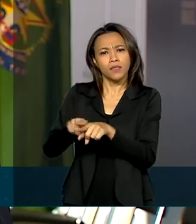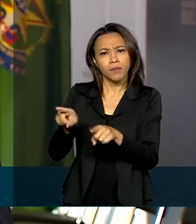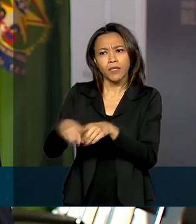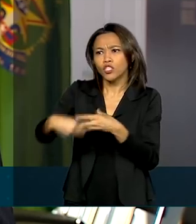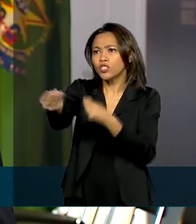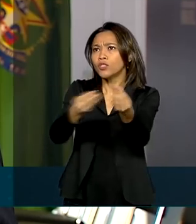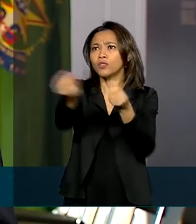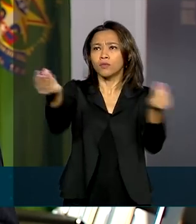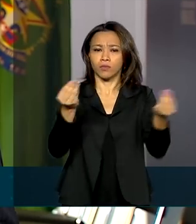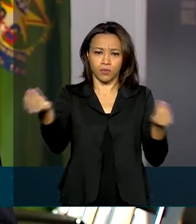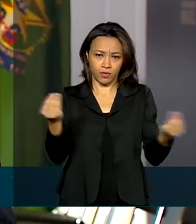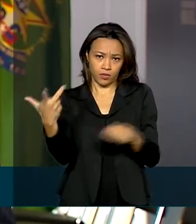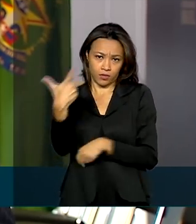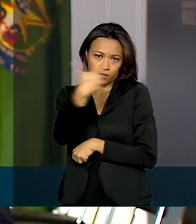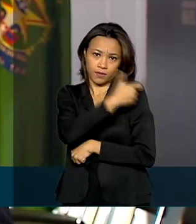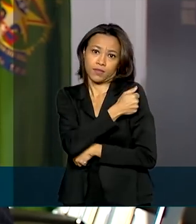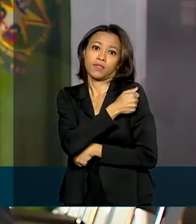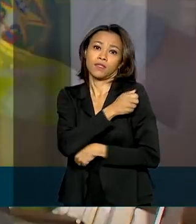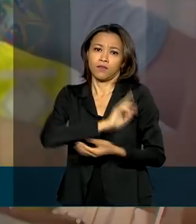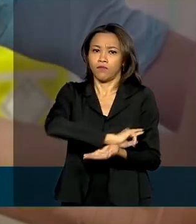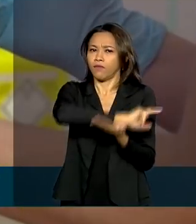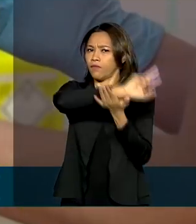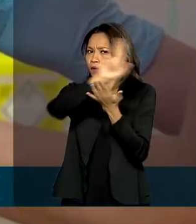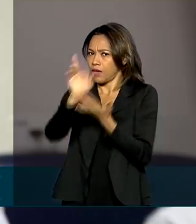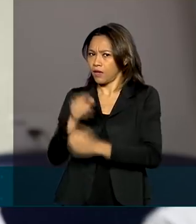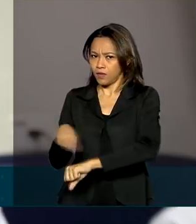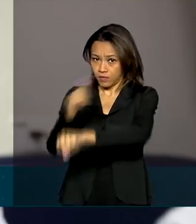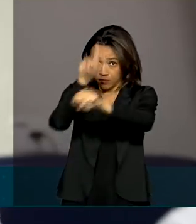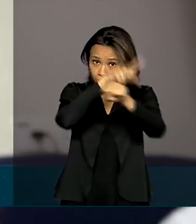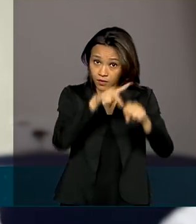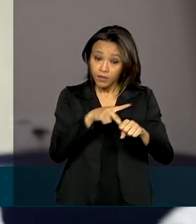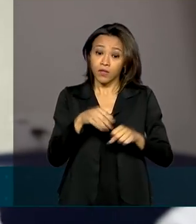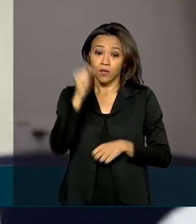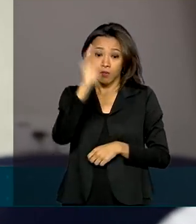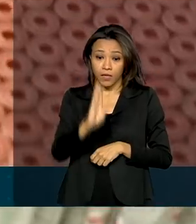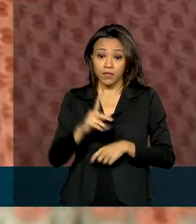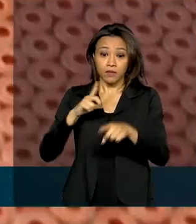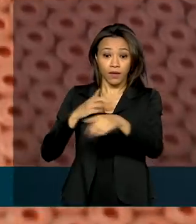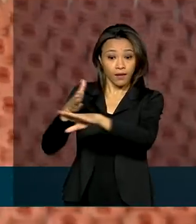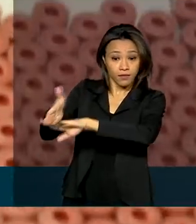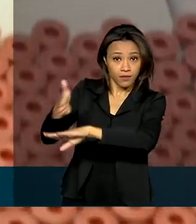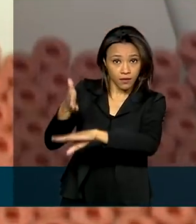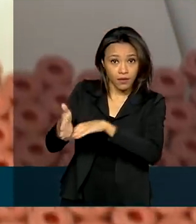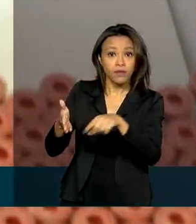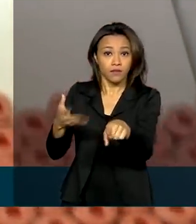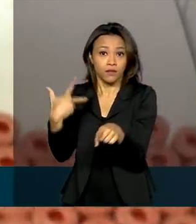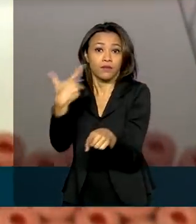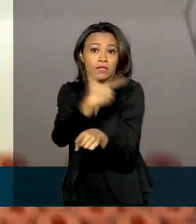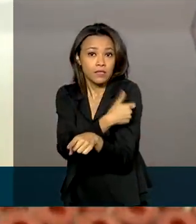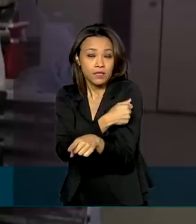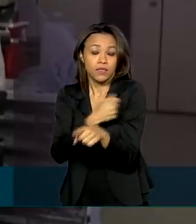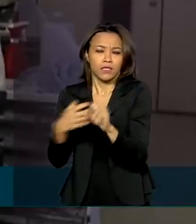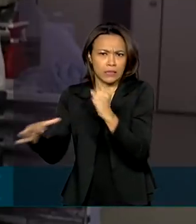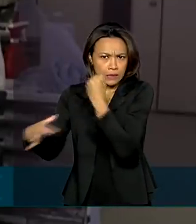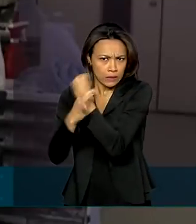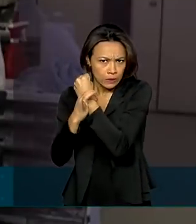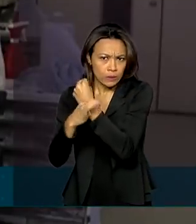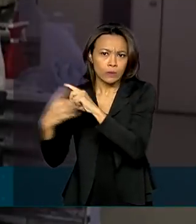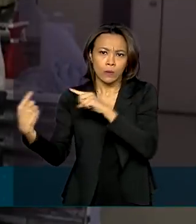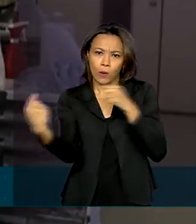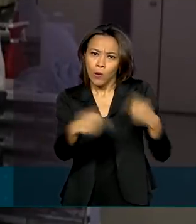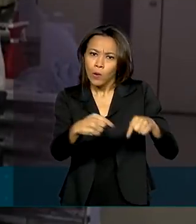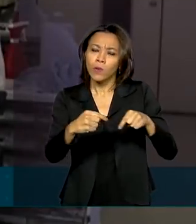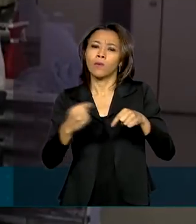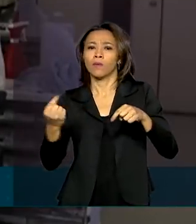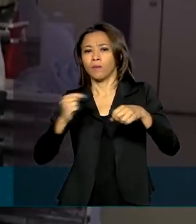entre os países. Segundo o texto publicado, o Brasil passa a ter acesso a vacinas eficazes e seguras contra a doença. E